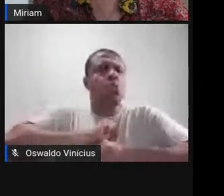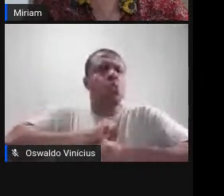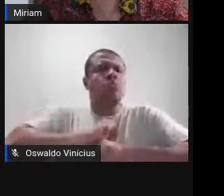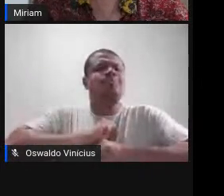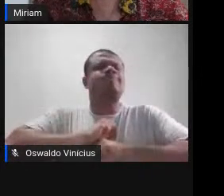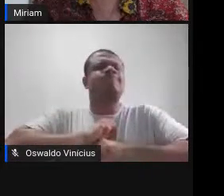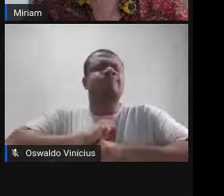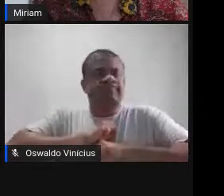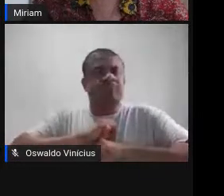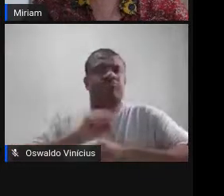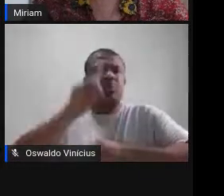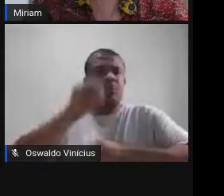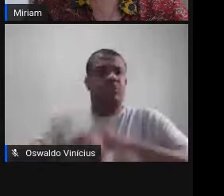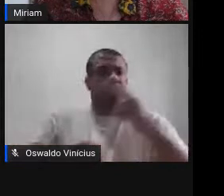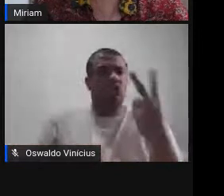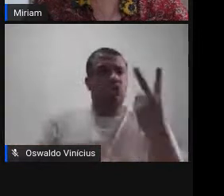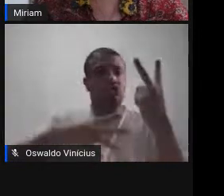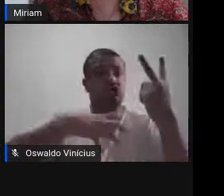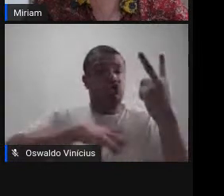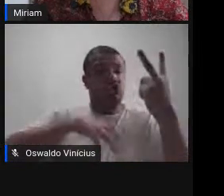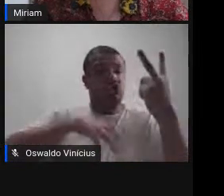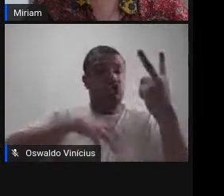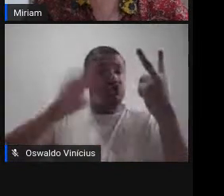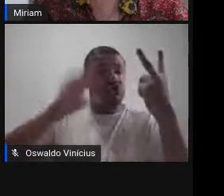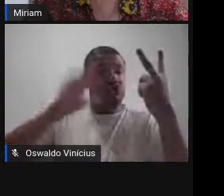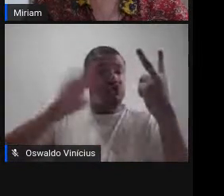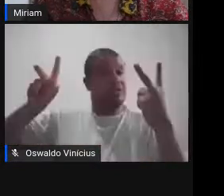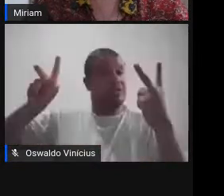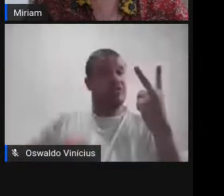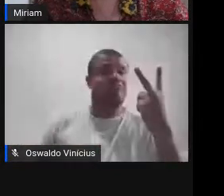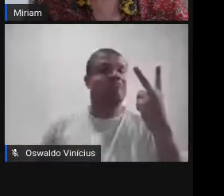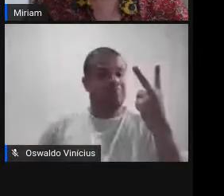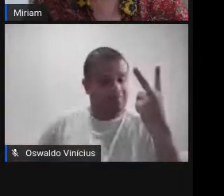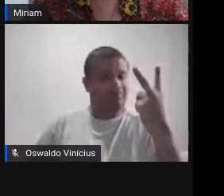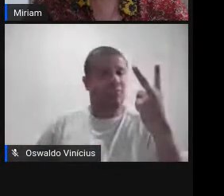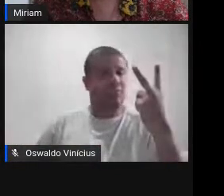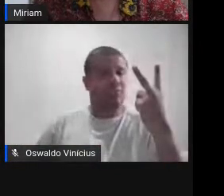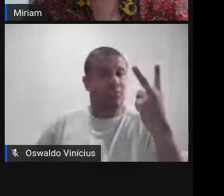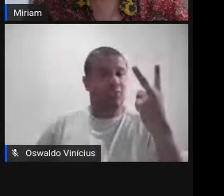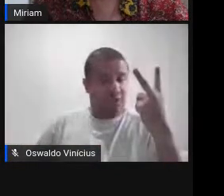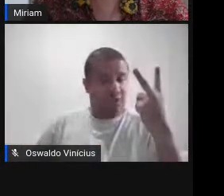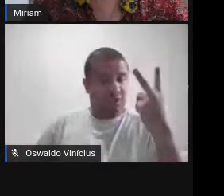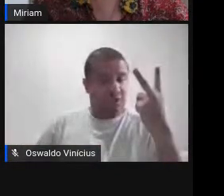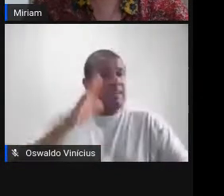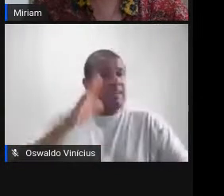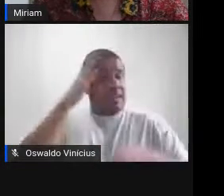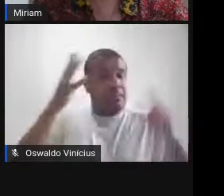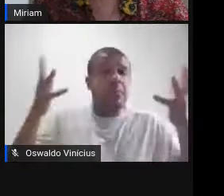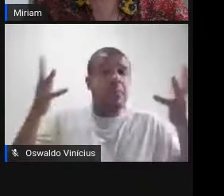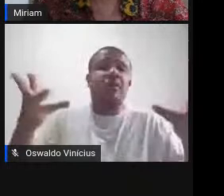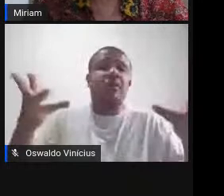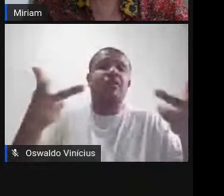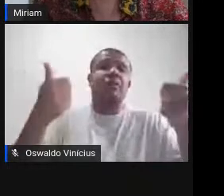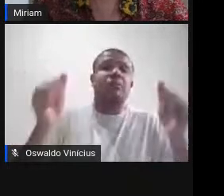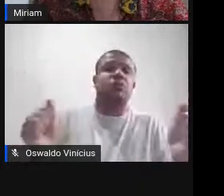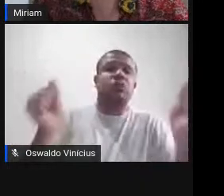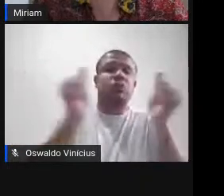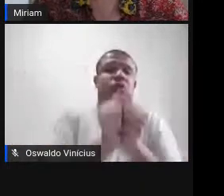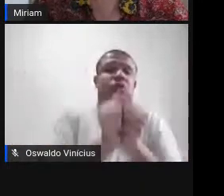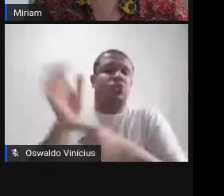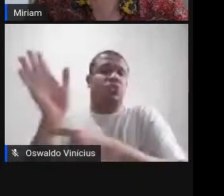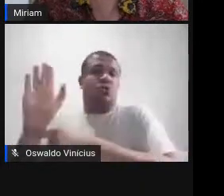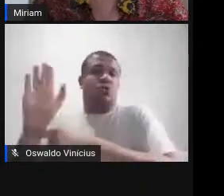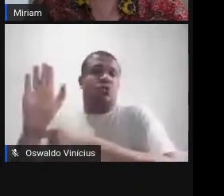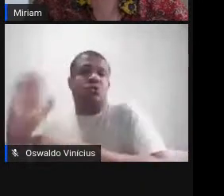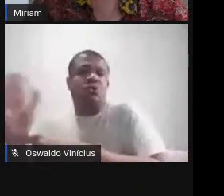são duas formas distintas, independentes. Uma sobrevive perfeitamente sem a outra. Um filme nunca será